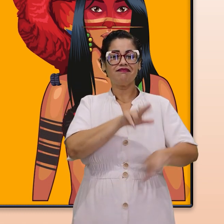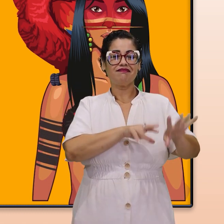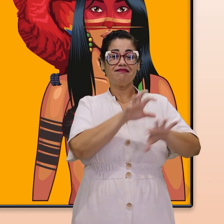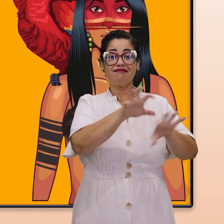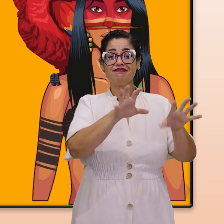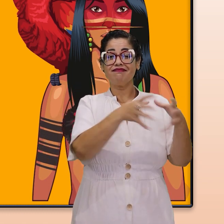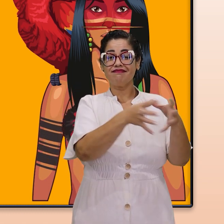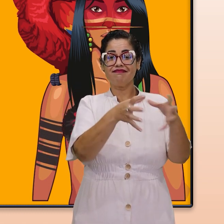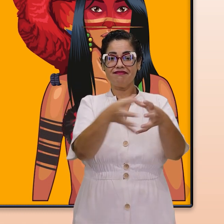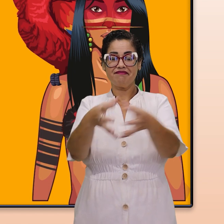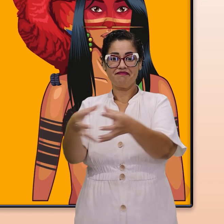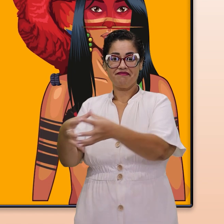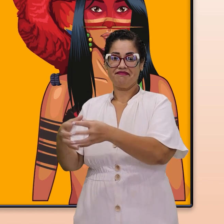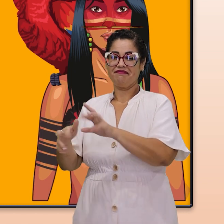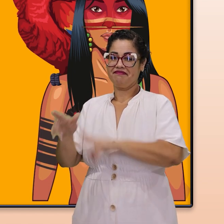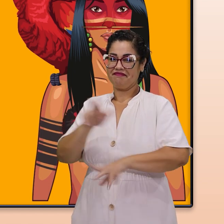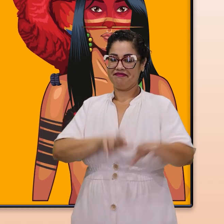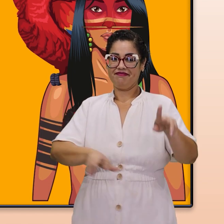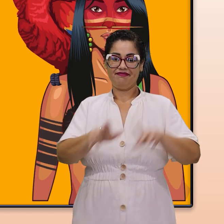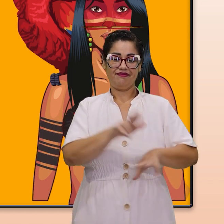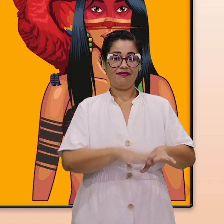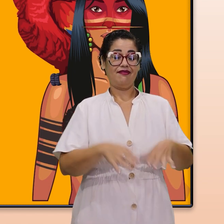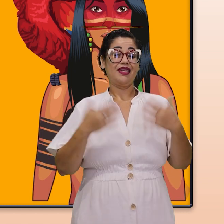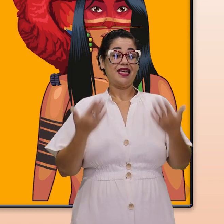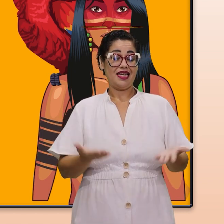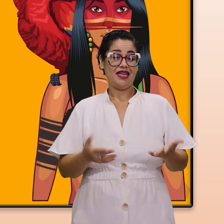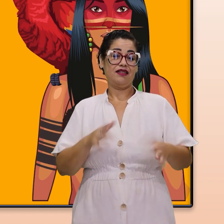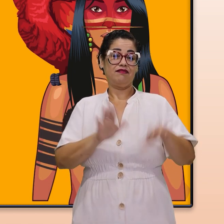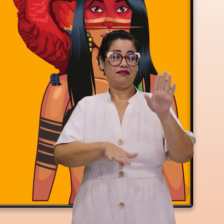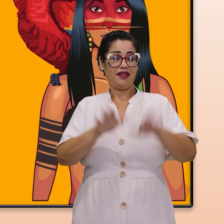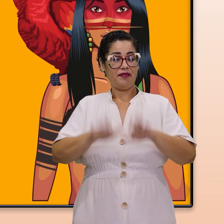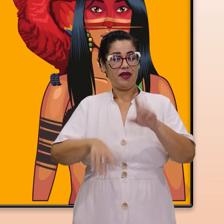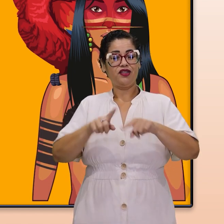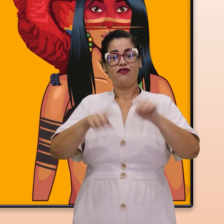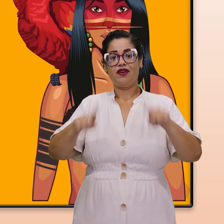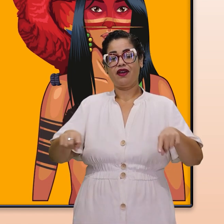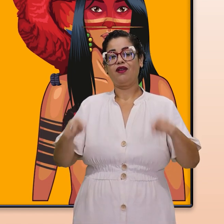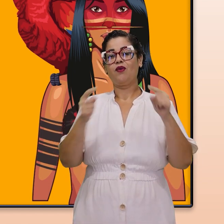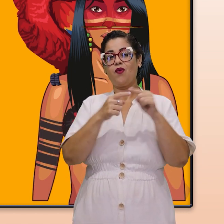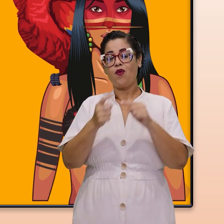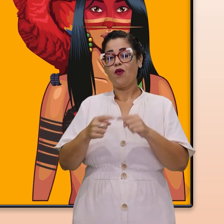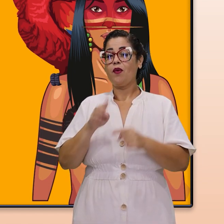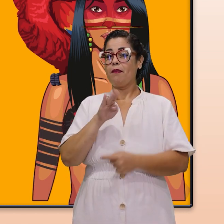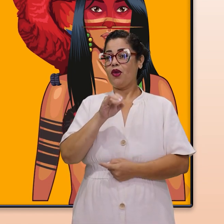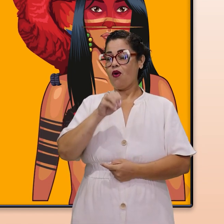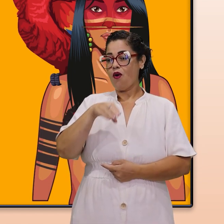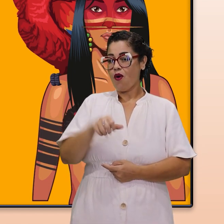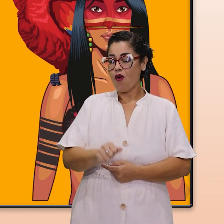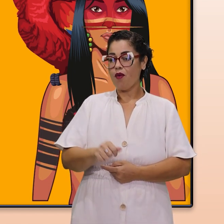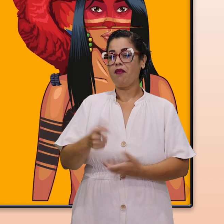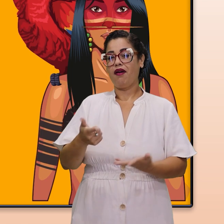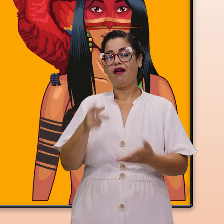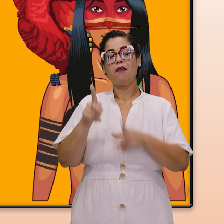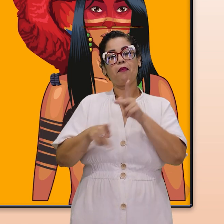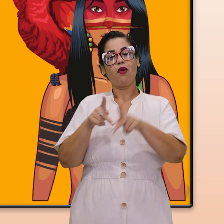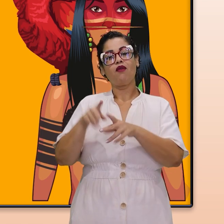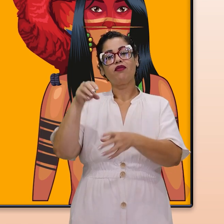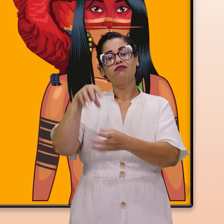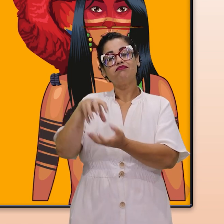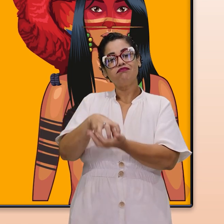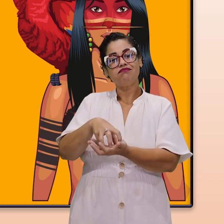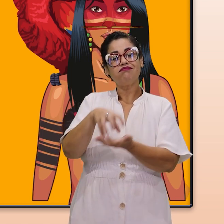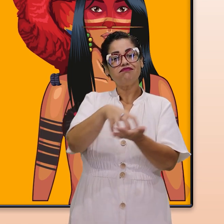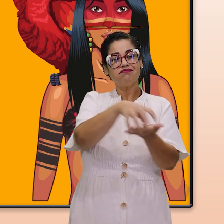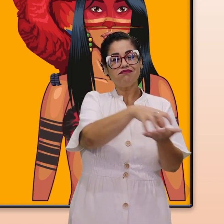diferentes uns dos outros. Isso vai variar de acordo com o bioma onde esse povo indígena